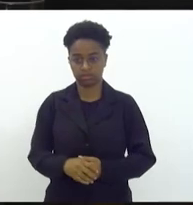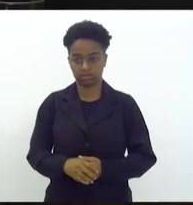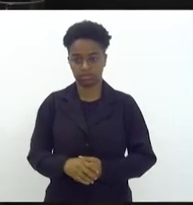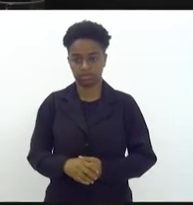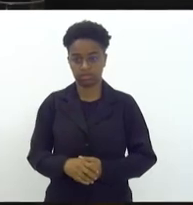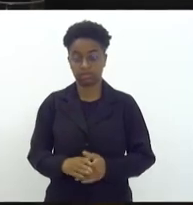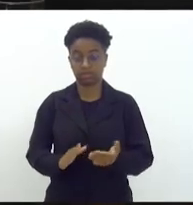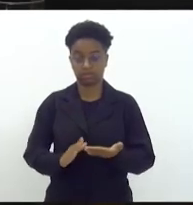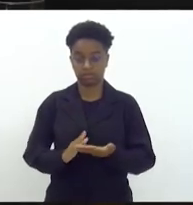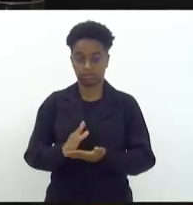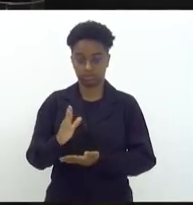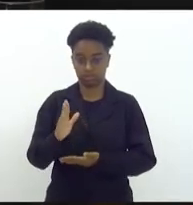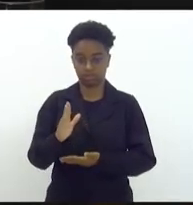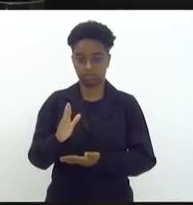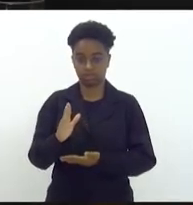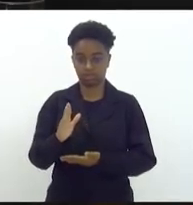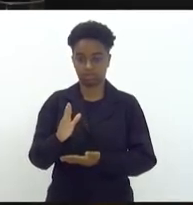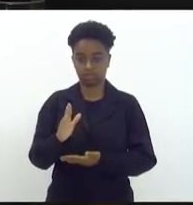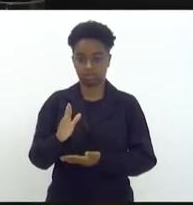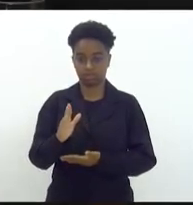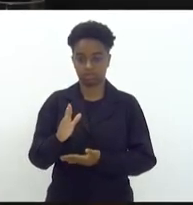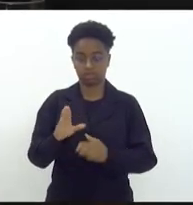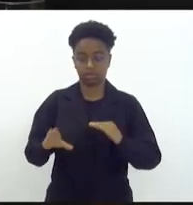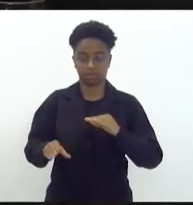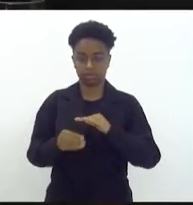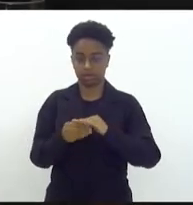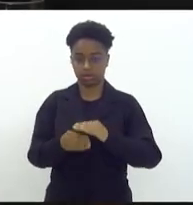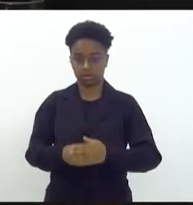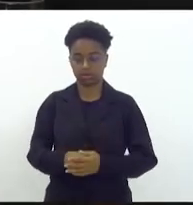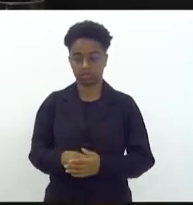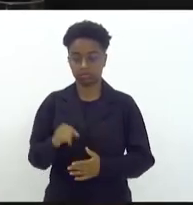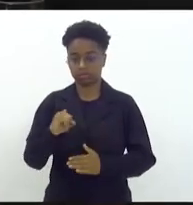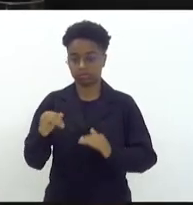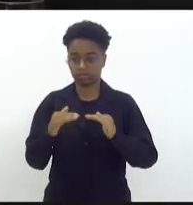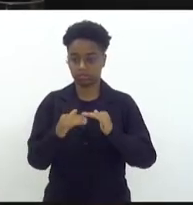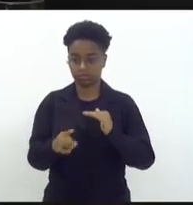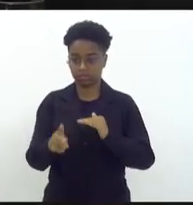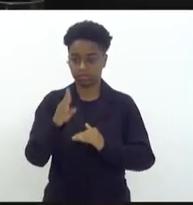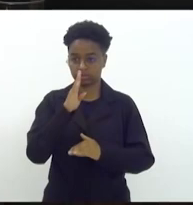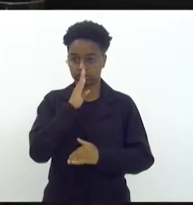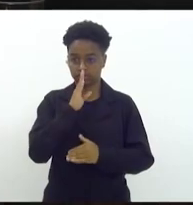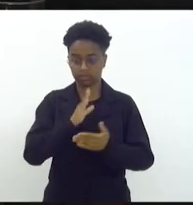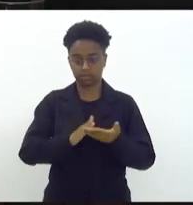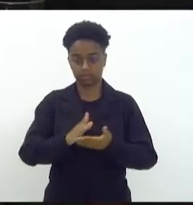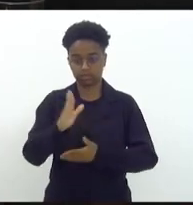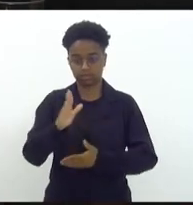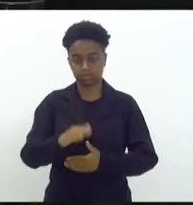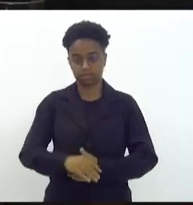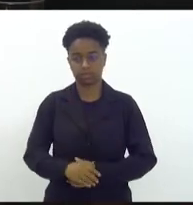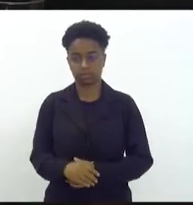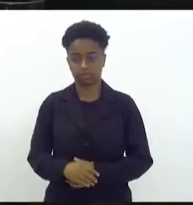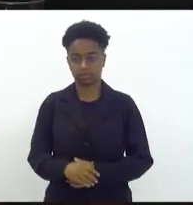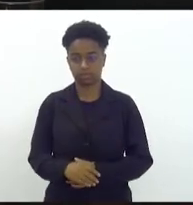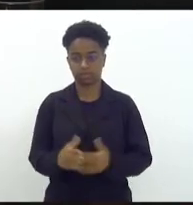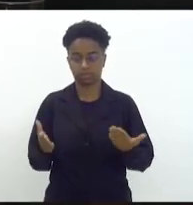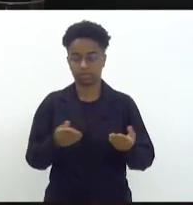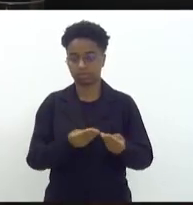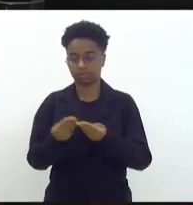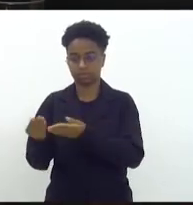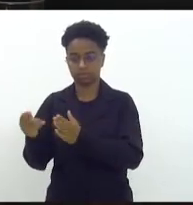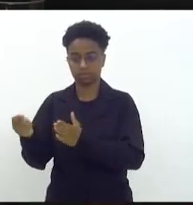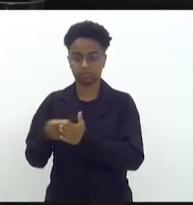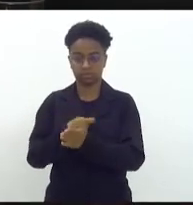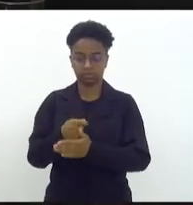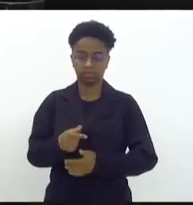Aprovado em redação do vencido, assim emendada. Os senhores que aprovam, permanecem como estão. Aprovado vai autógrafo.